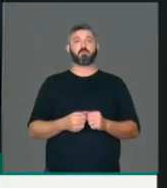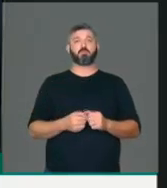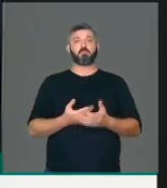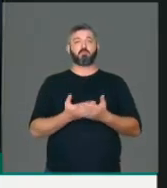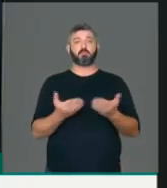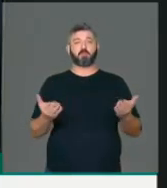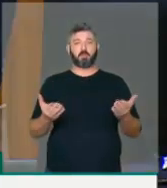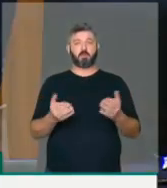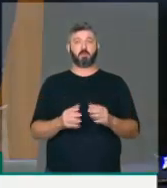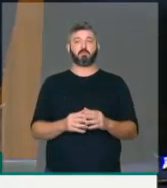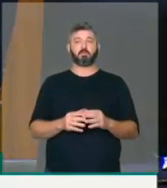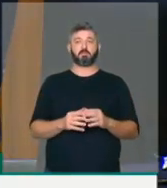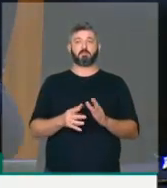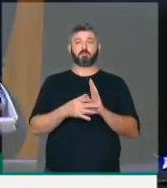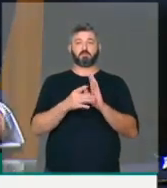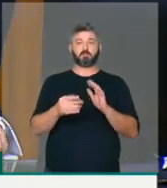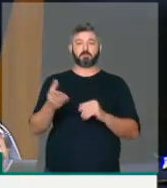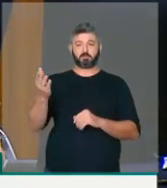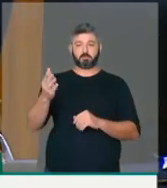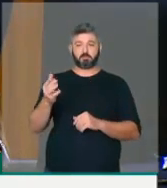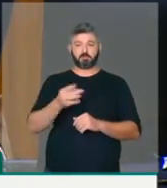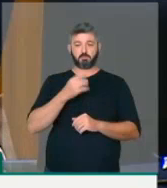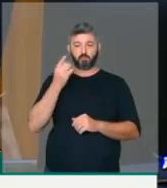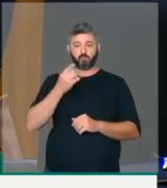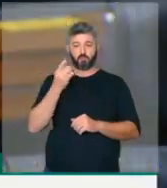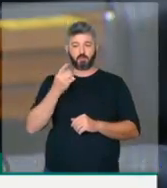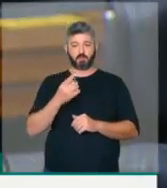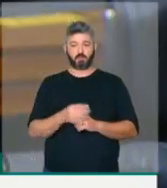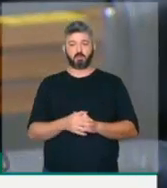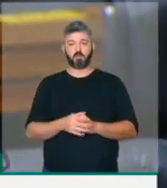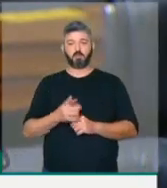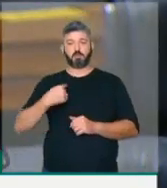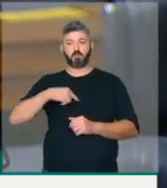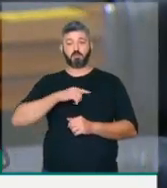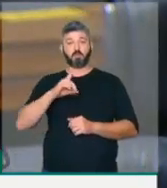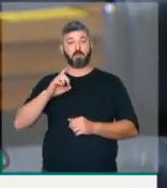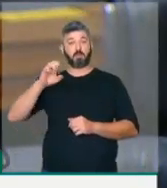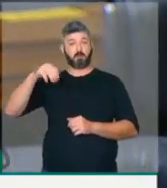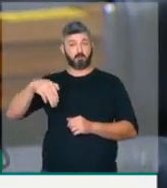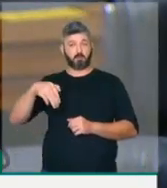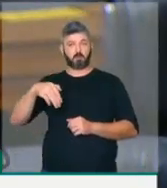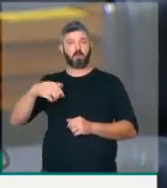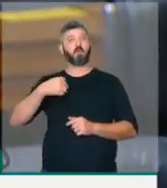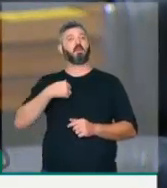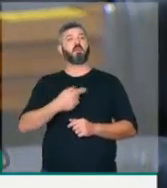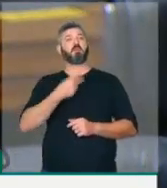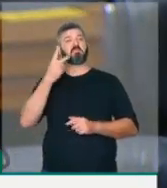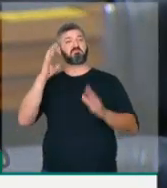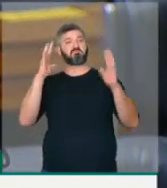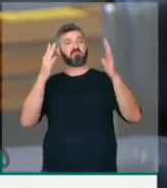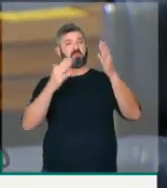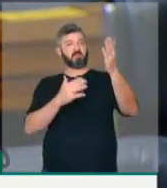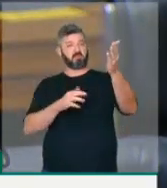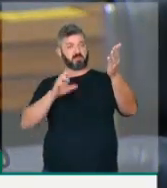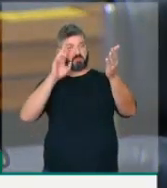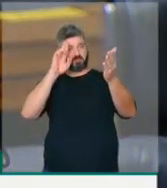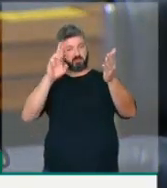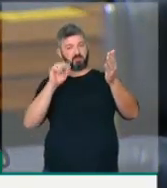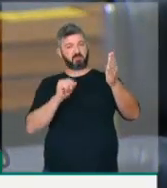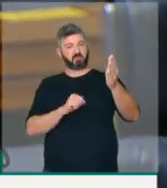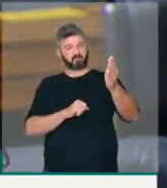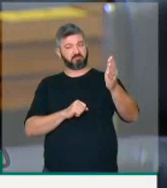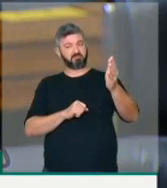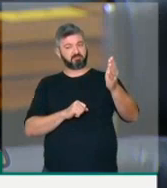rejeitado o destaque. Deputado Arthur. Em nome do Democratas, Presidente, eu quero parabenizar a Vossa Excelência,